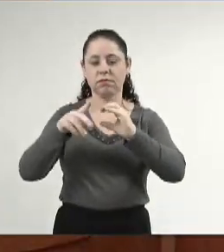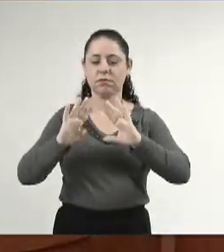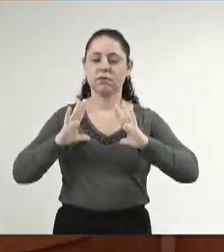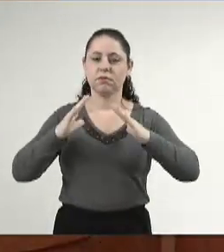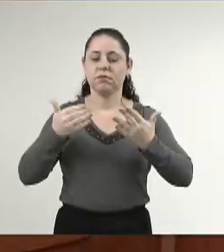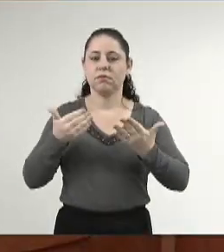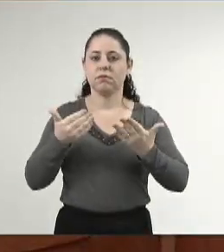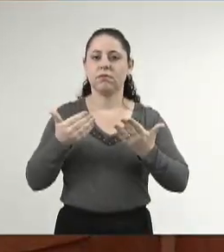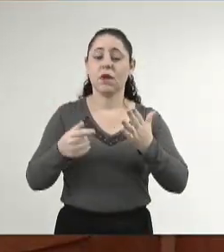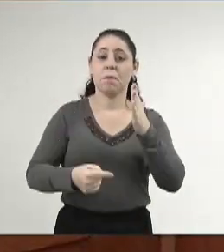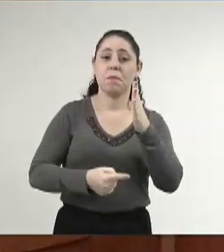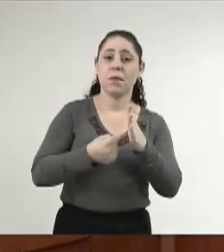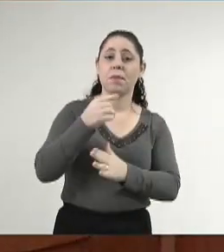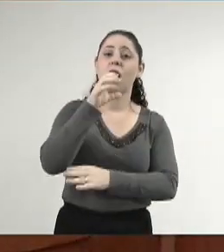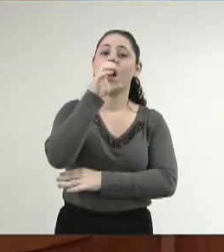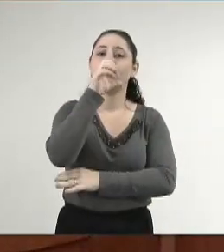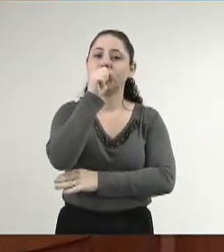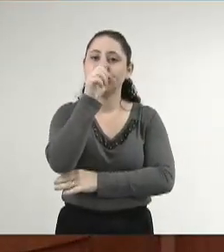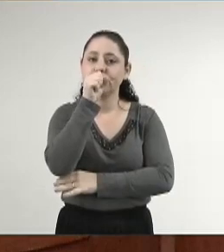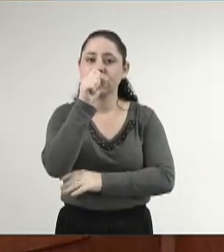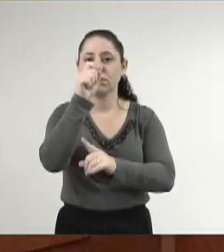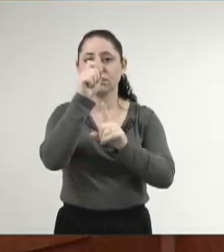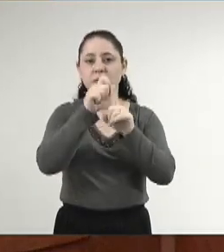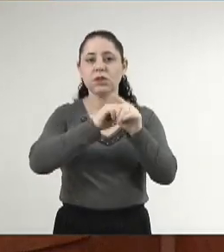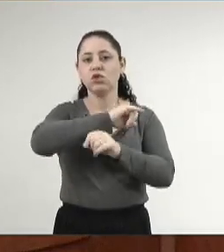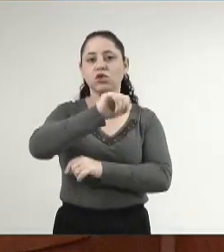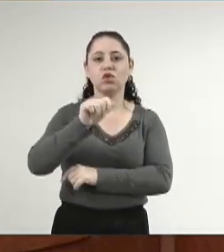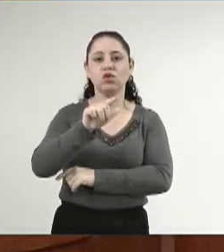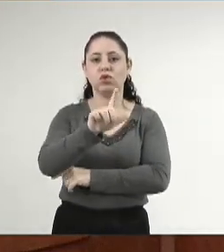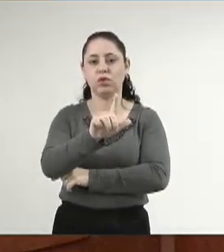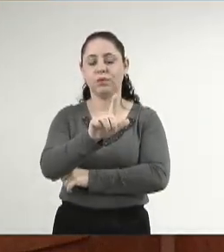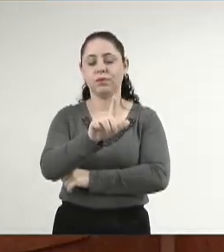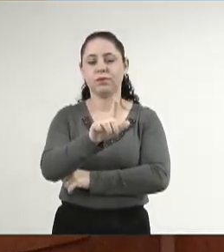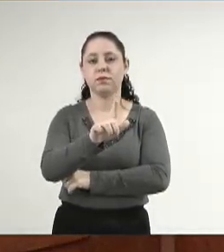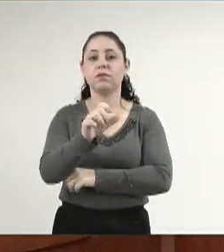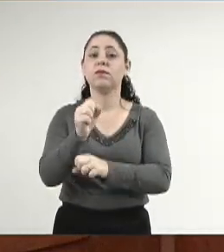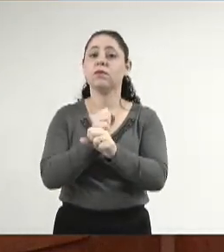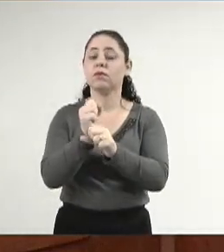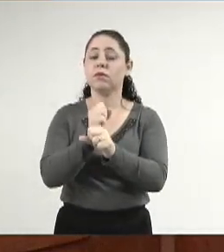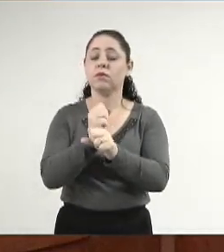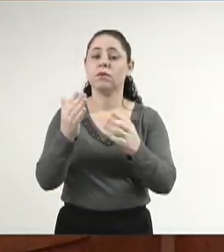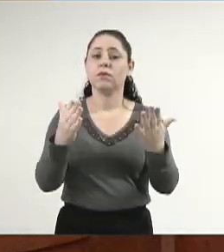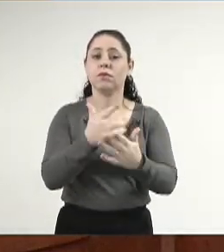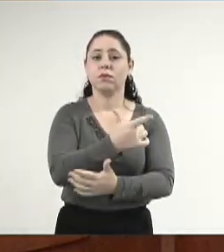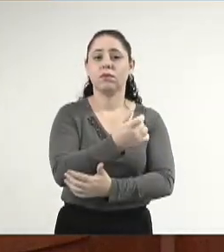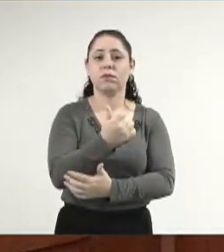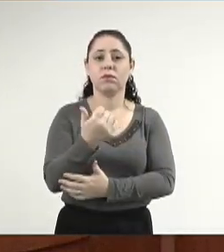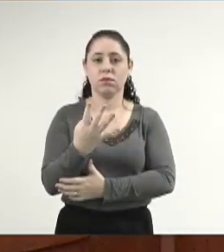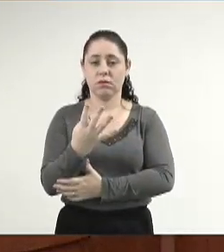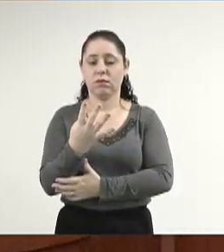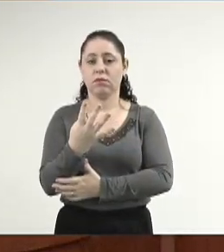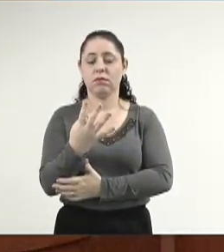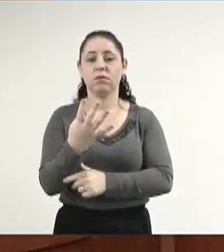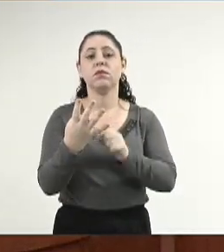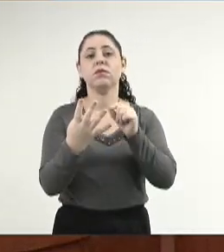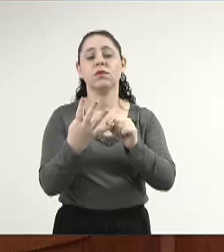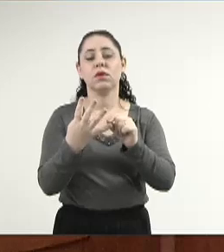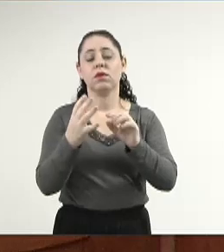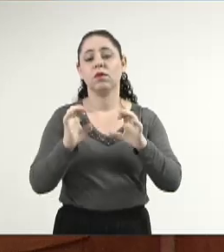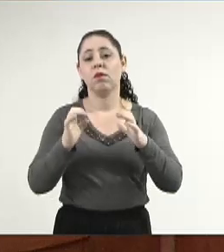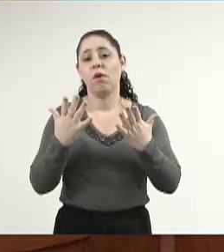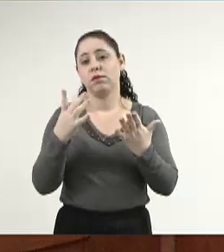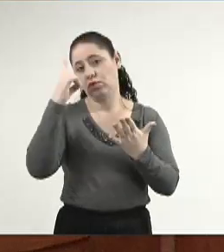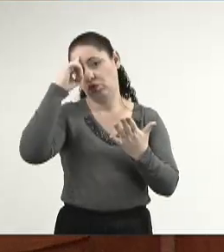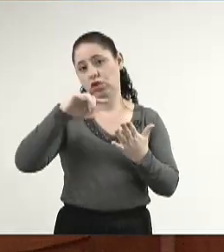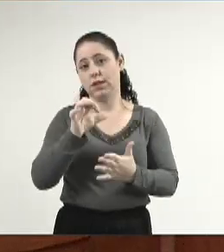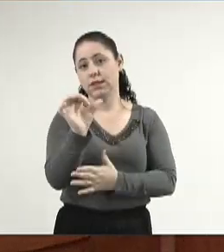comemorado no primeiro sábado do mês de julho. Este ano de 2024 será comemorado